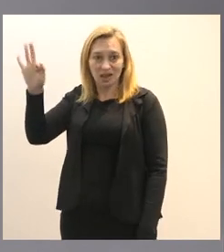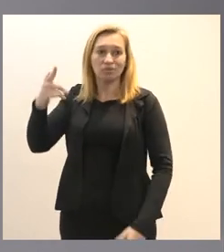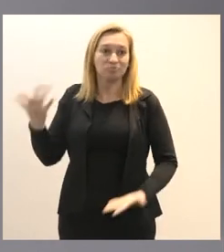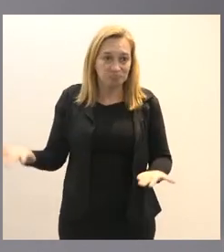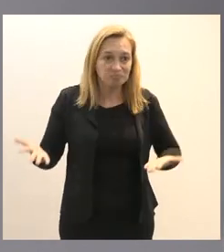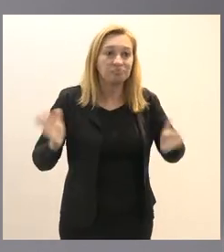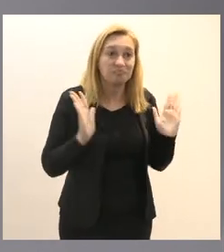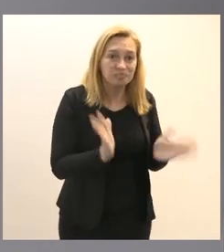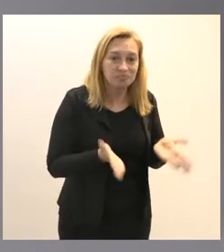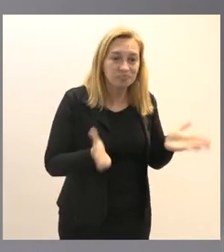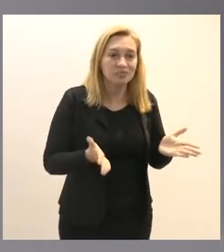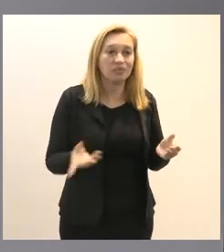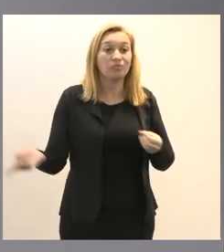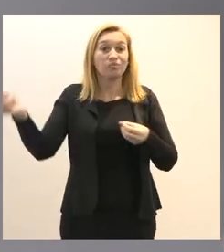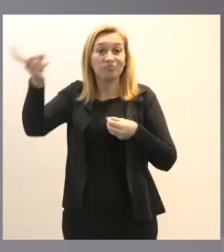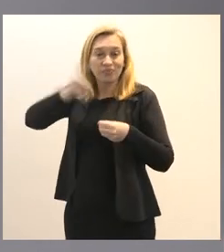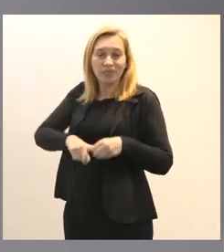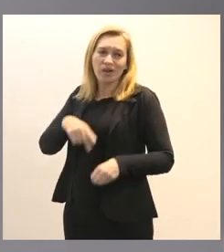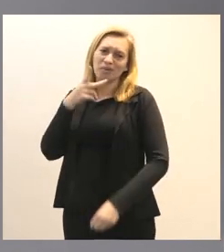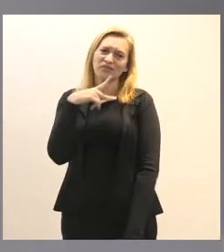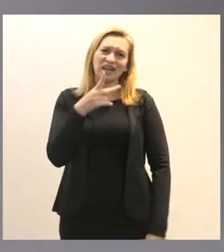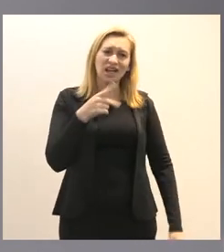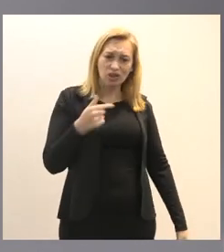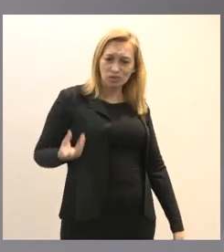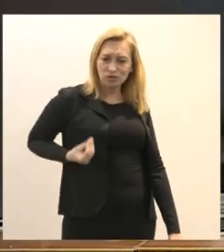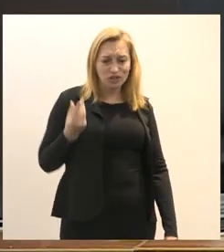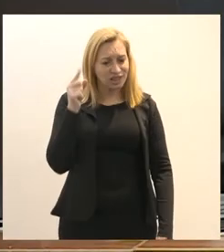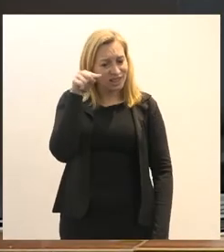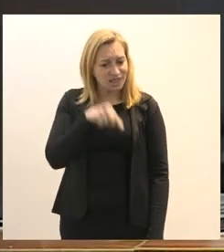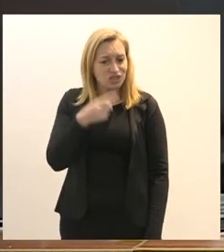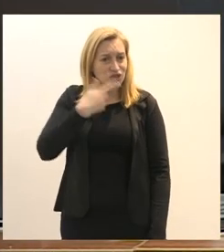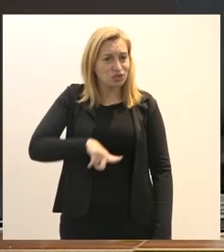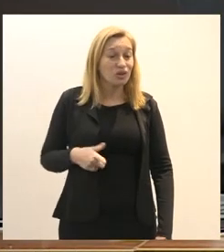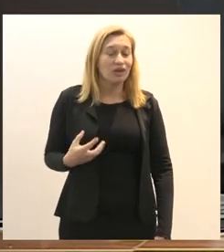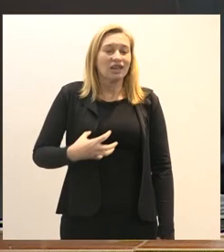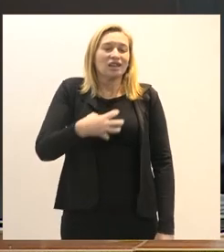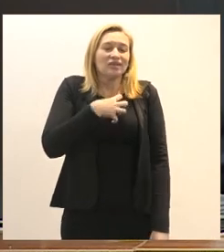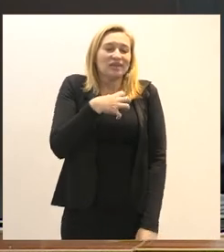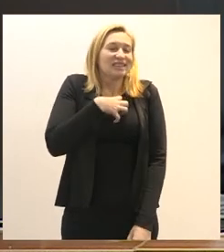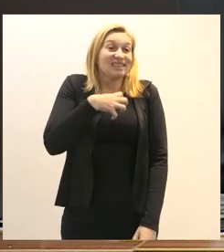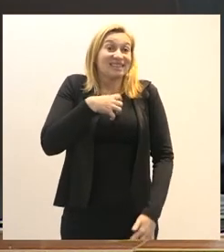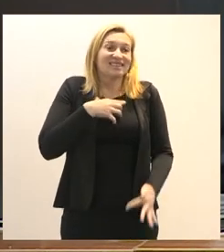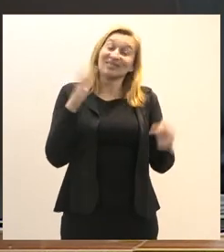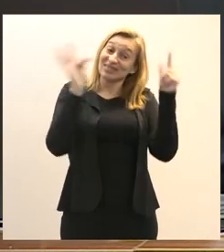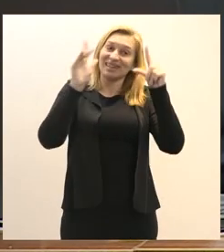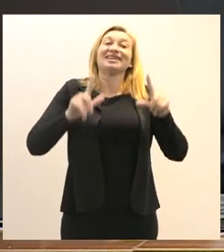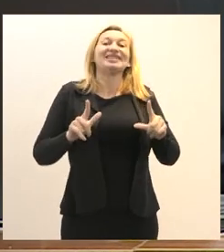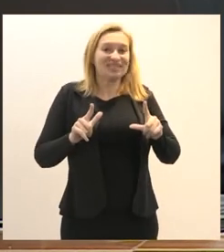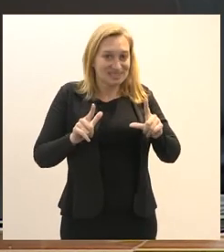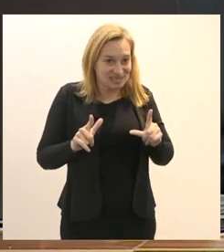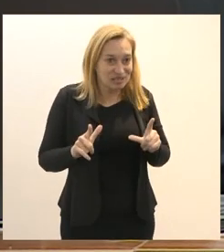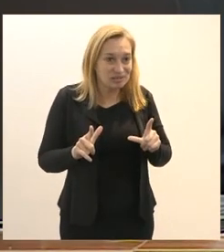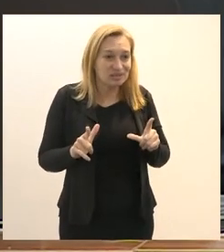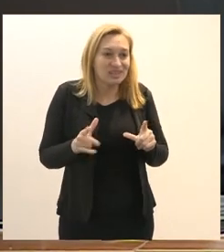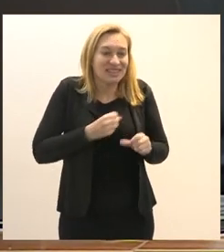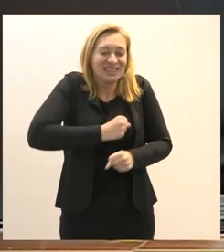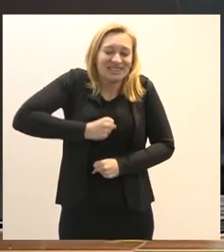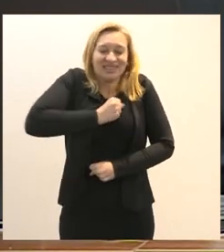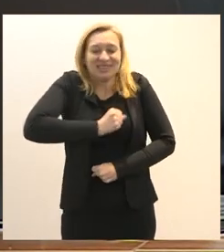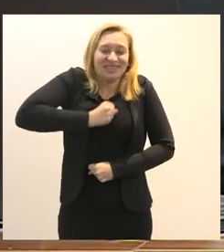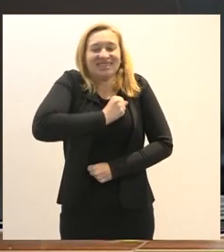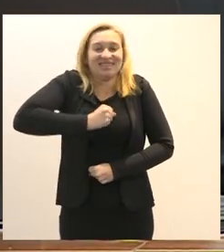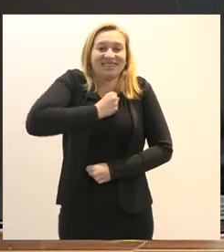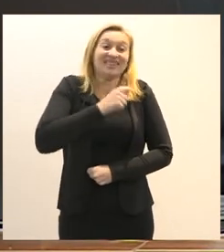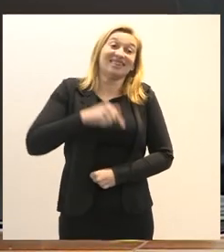e agora retornando mas dizer que quando eu venho aqui eu também me sinto muito contemplado que mata um pouco também a